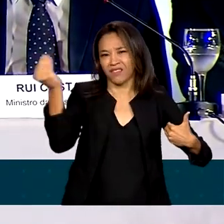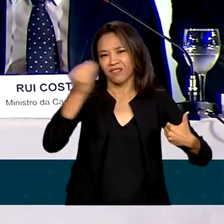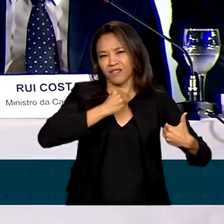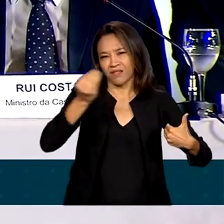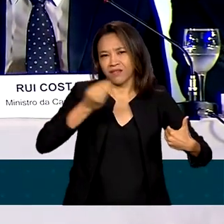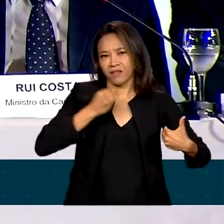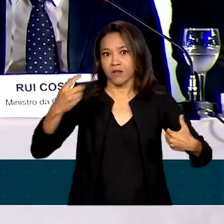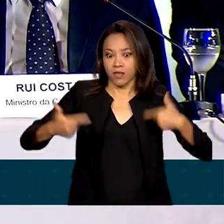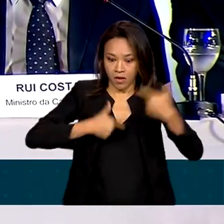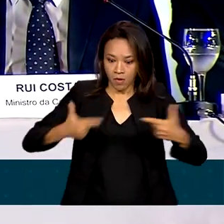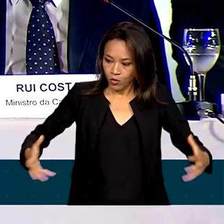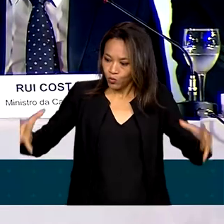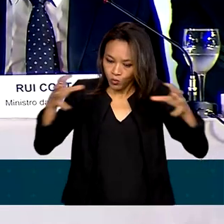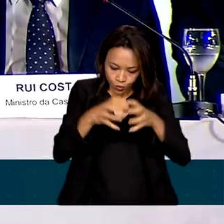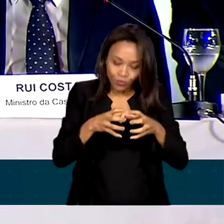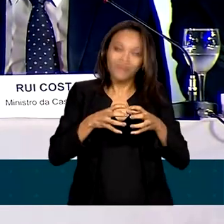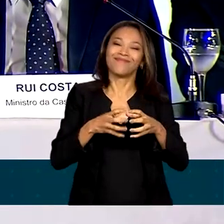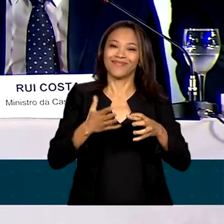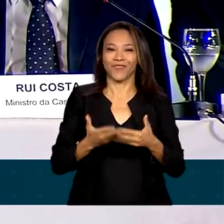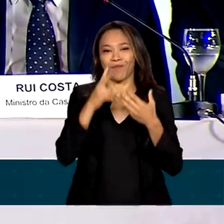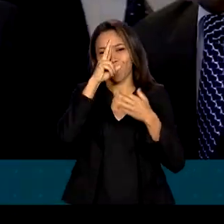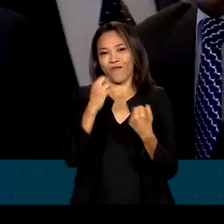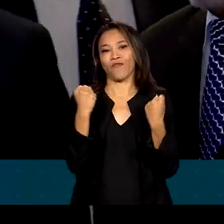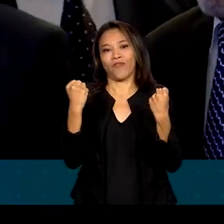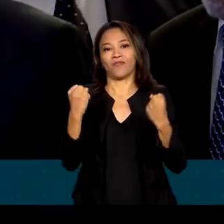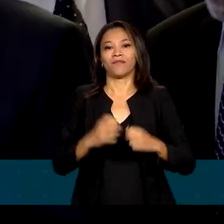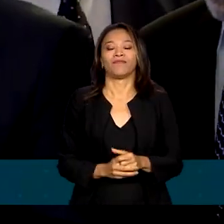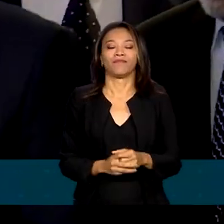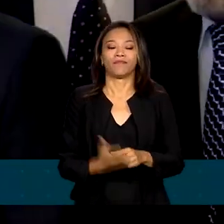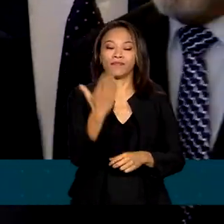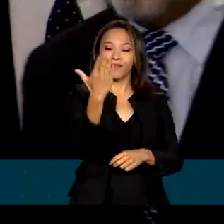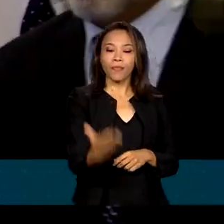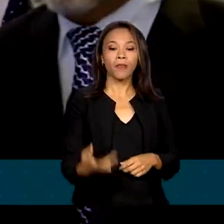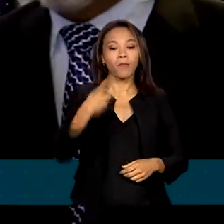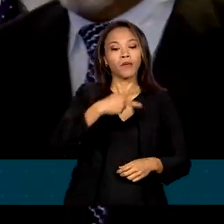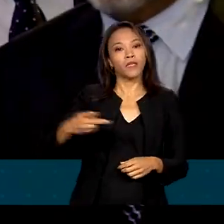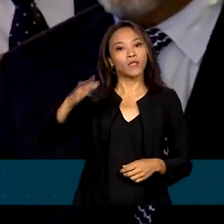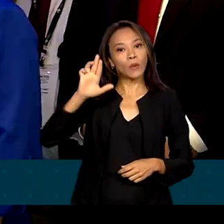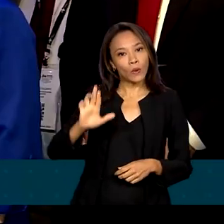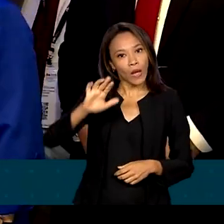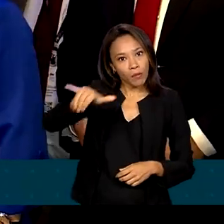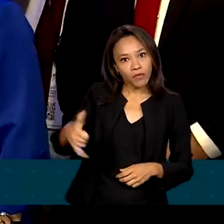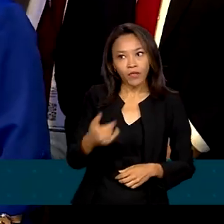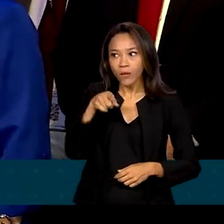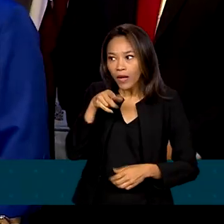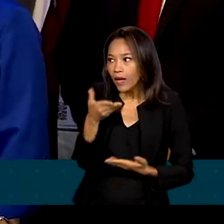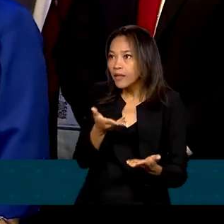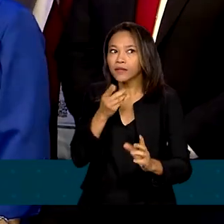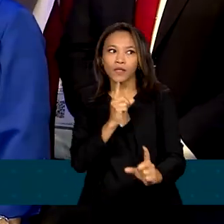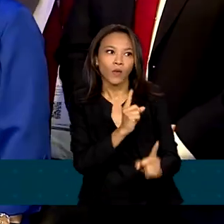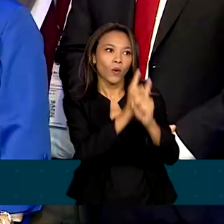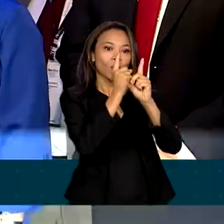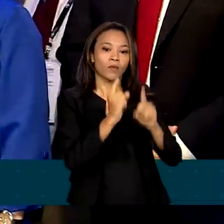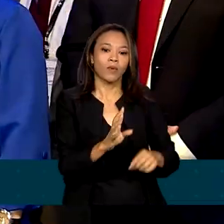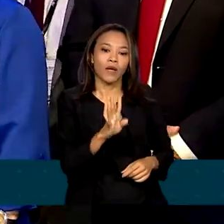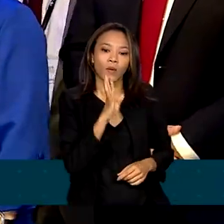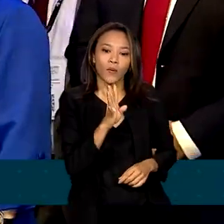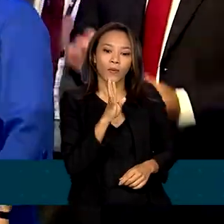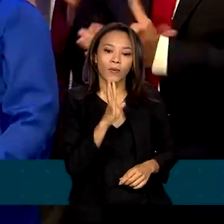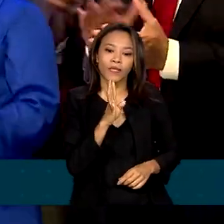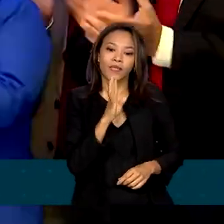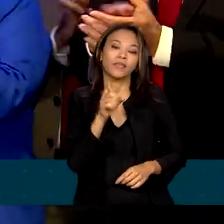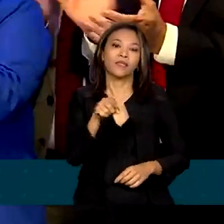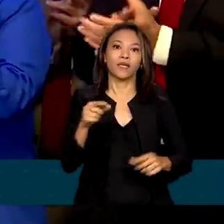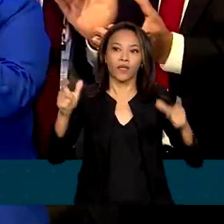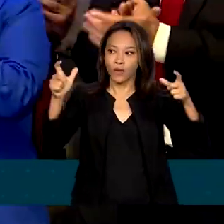Trabalhando junto, nós somos muito fortes. Lula aproveitou o evento com prefeitos para conhecer a réplica da Sala